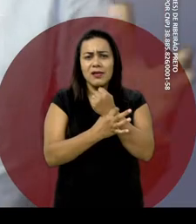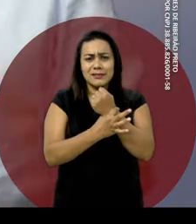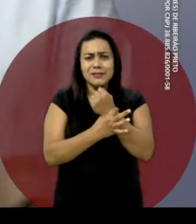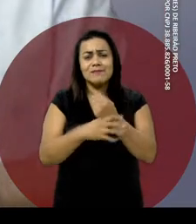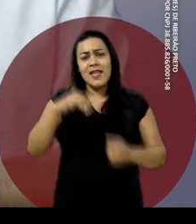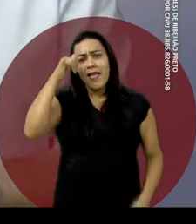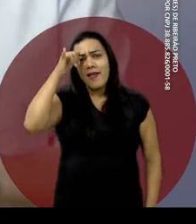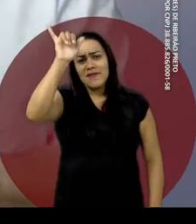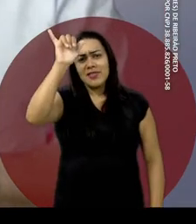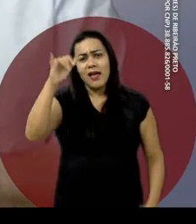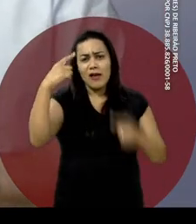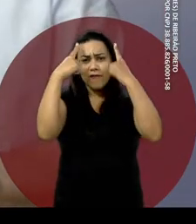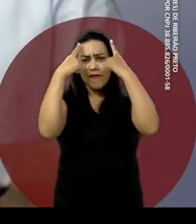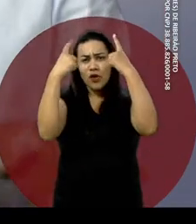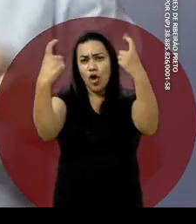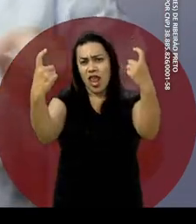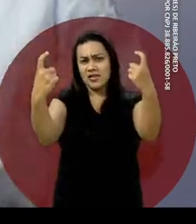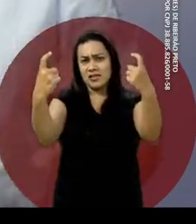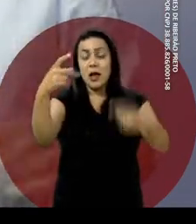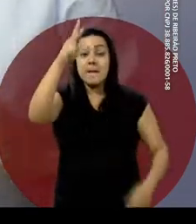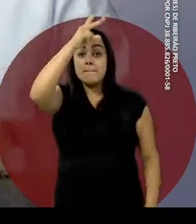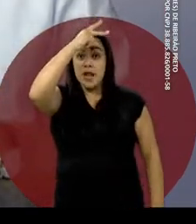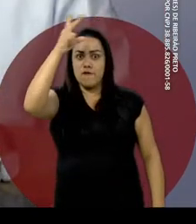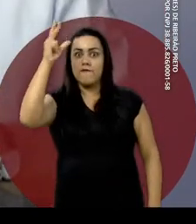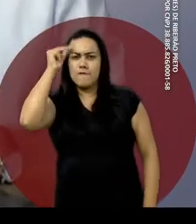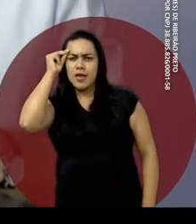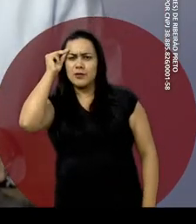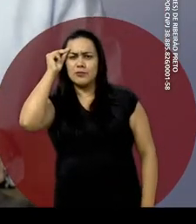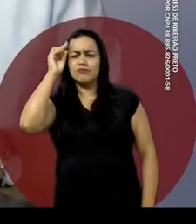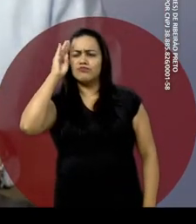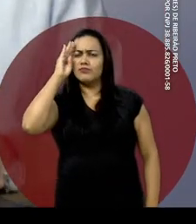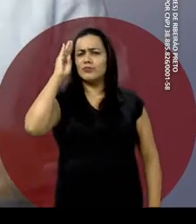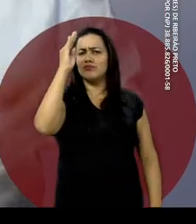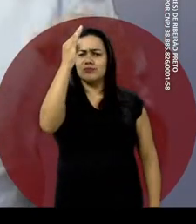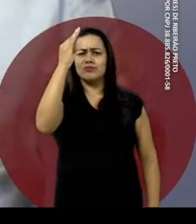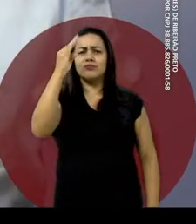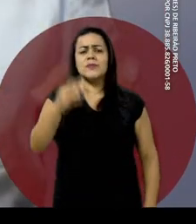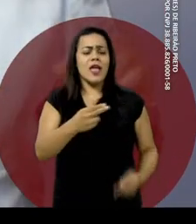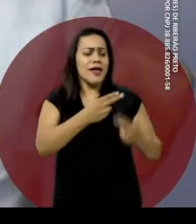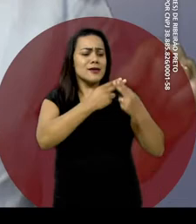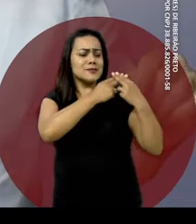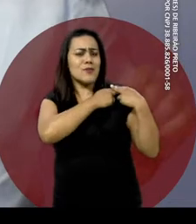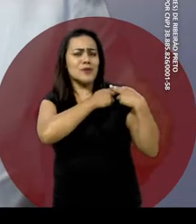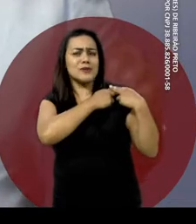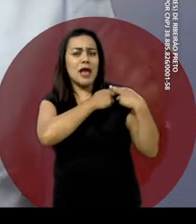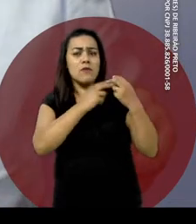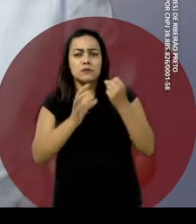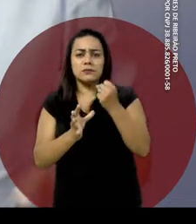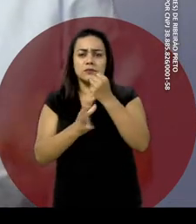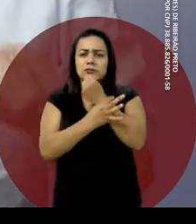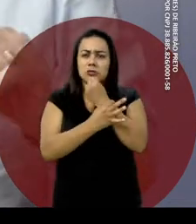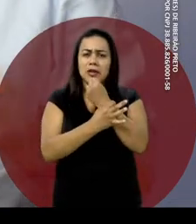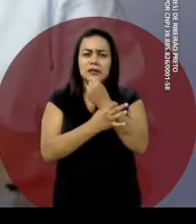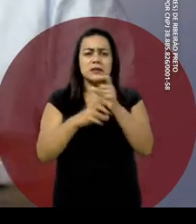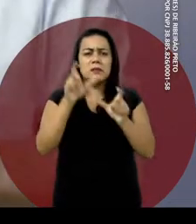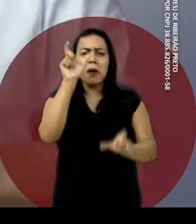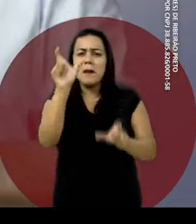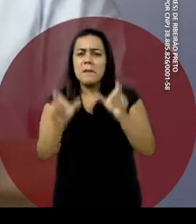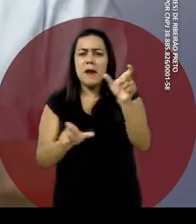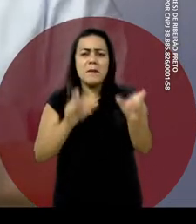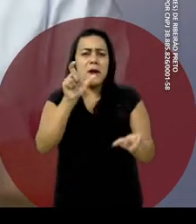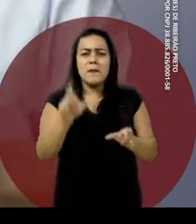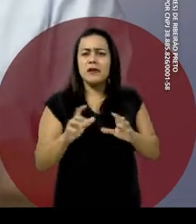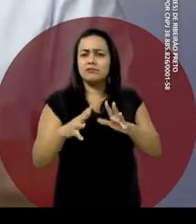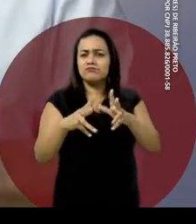e para a prevenção da violência. O prefeito é a autoridade máxima na cidade e o responsável direto pela segurança de cada